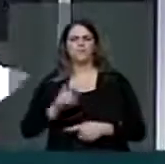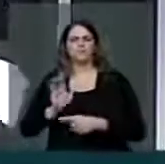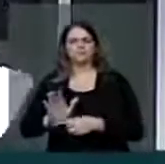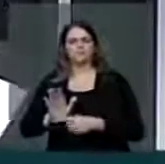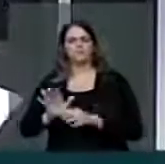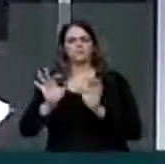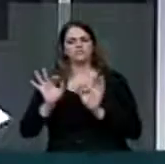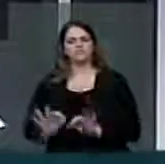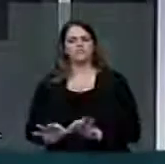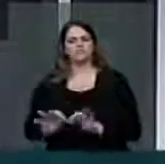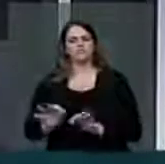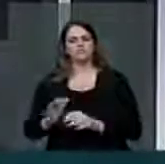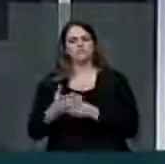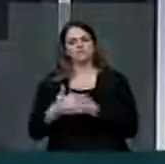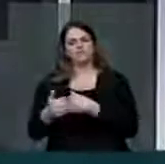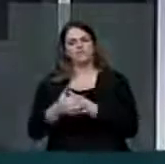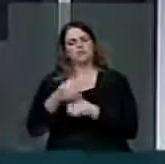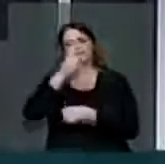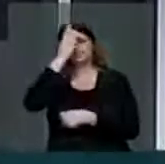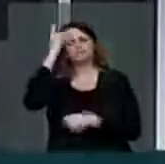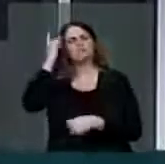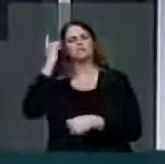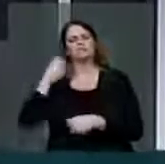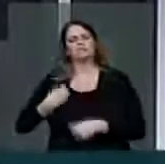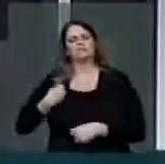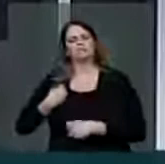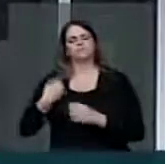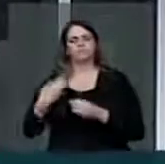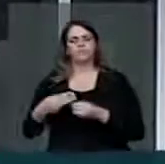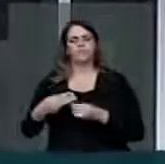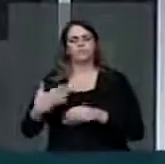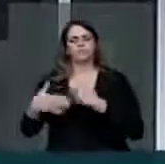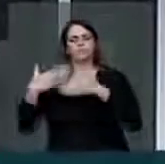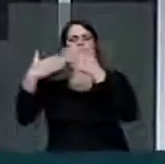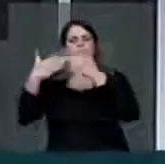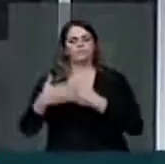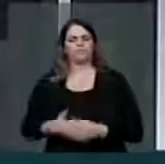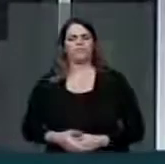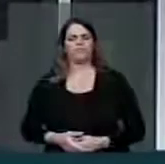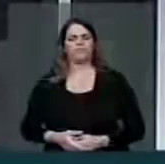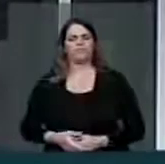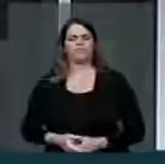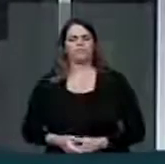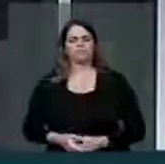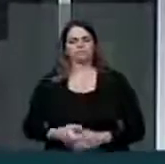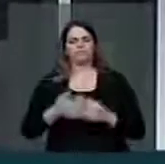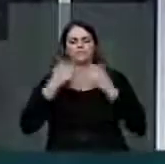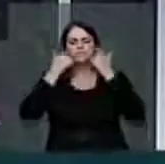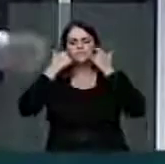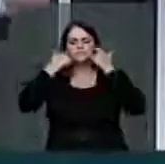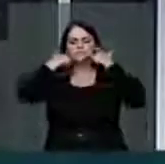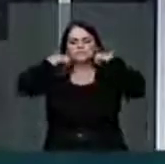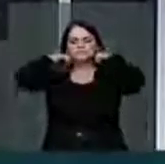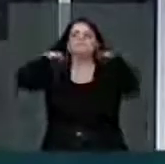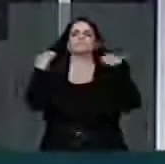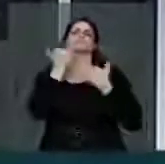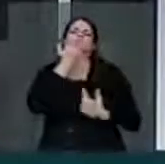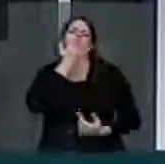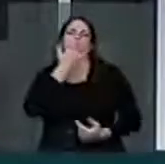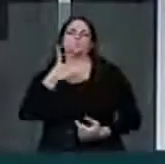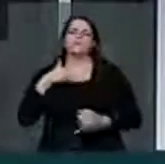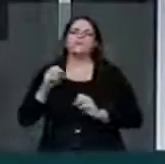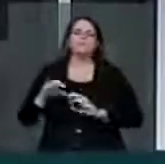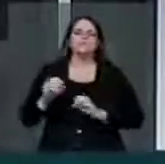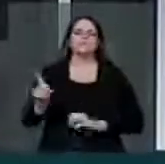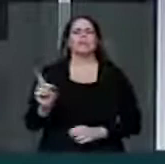para os nossos queridos municípios poder desenvolver. Quando a gente diz assim, senhores deputados, claro, quem sou eu para ensinar vossas excelências, mas quando a